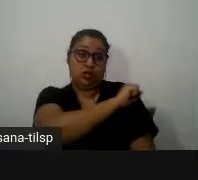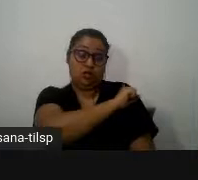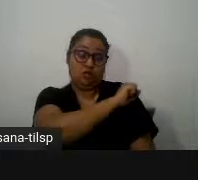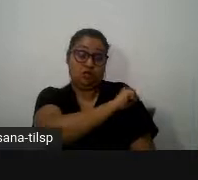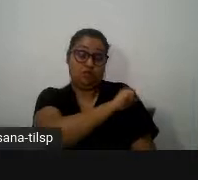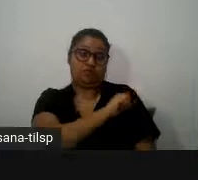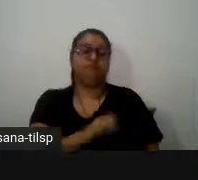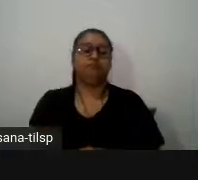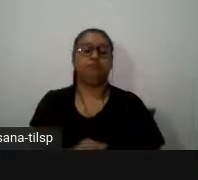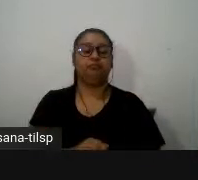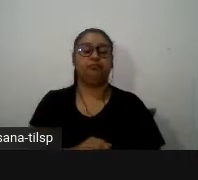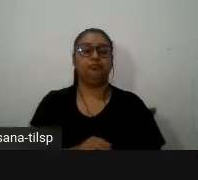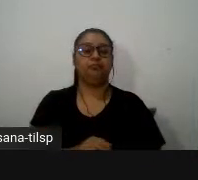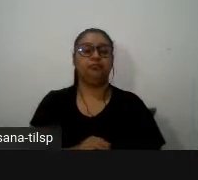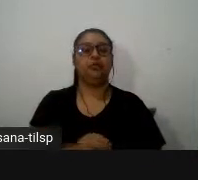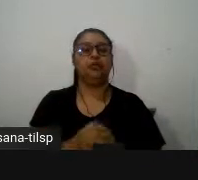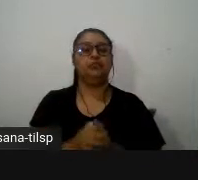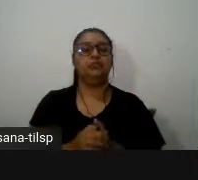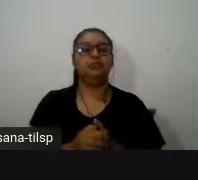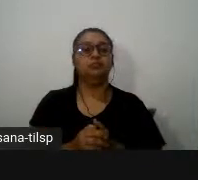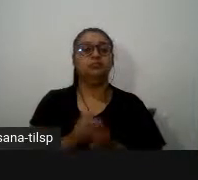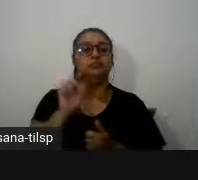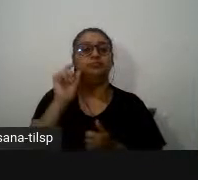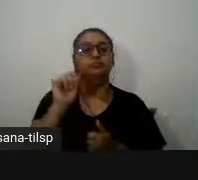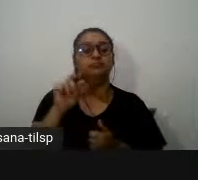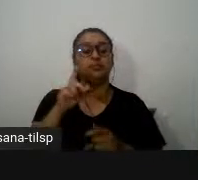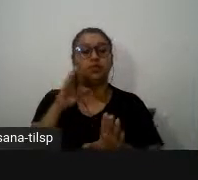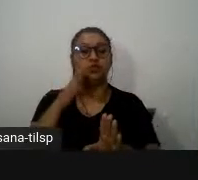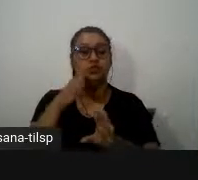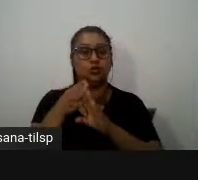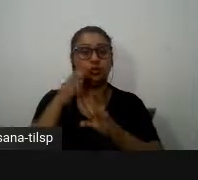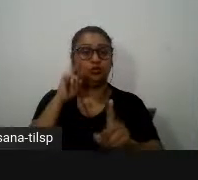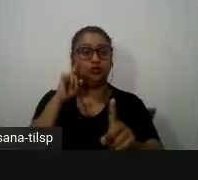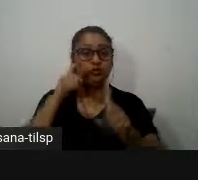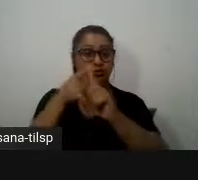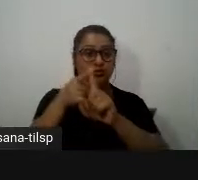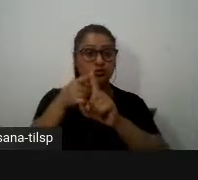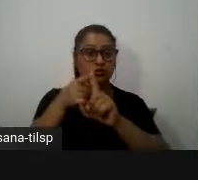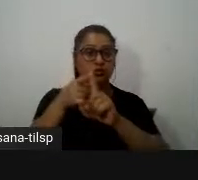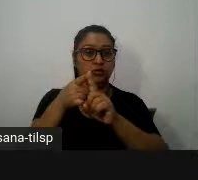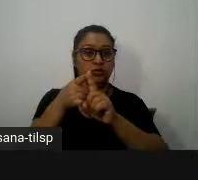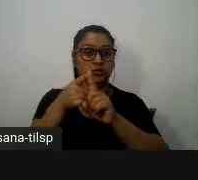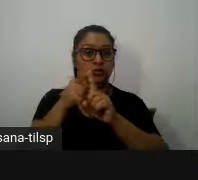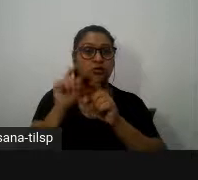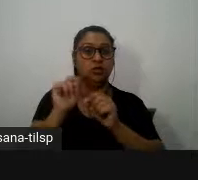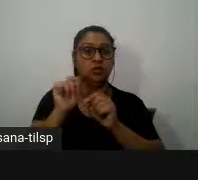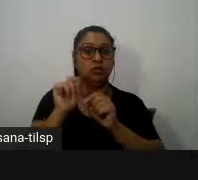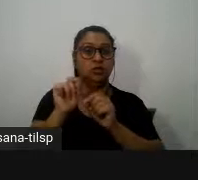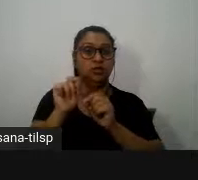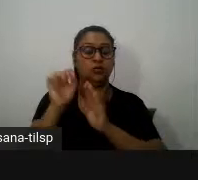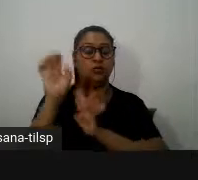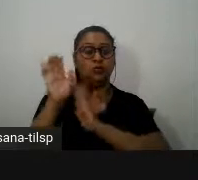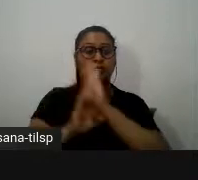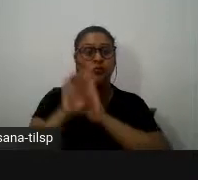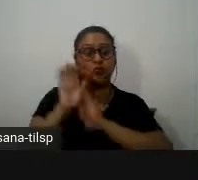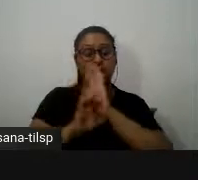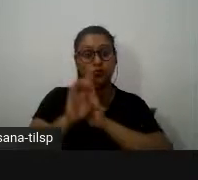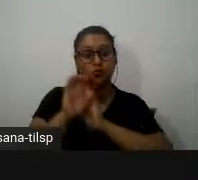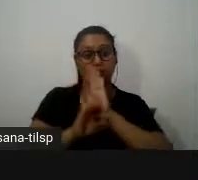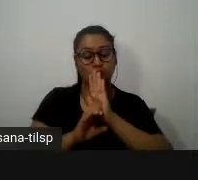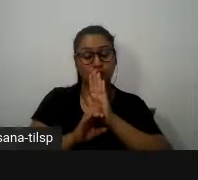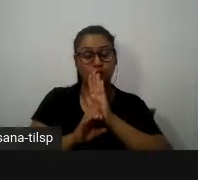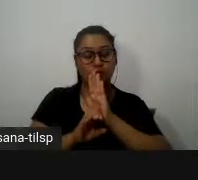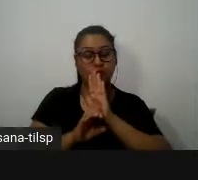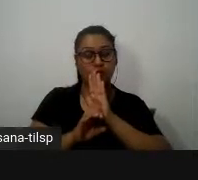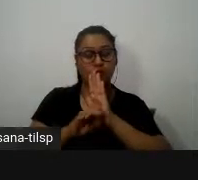fundamental e os objetivos do percurso didático que foi elaborado é a